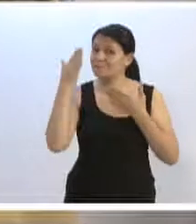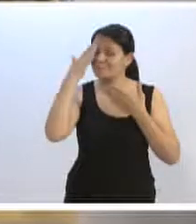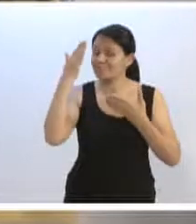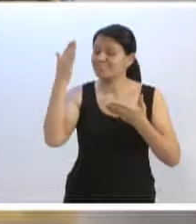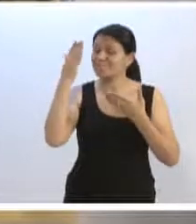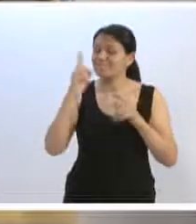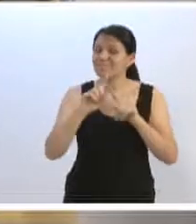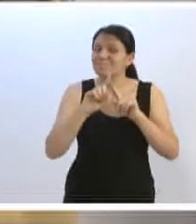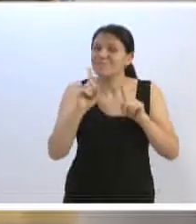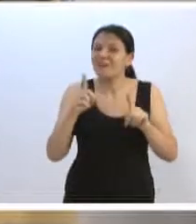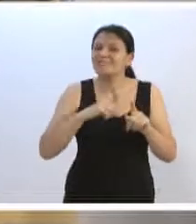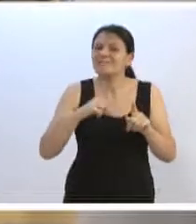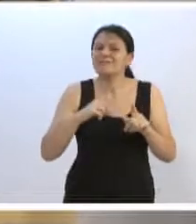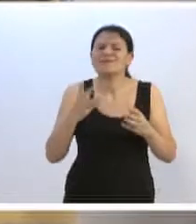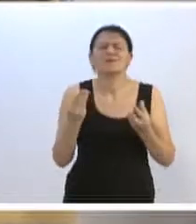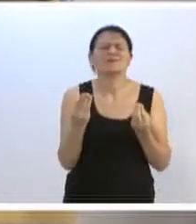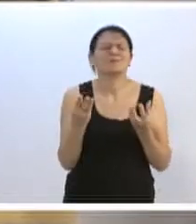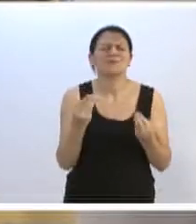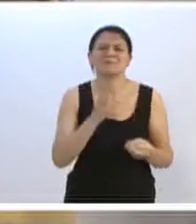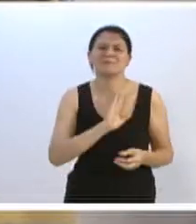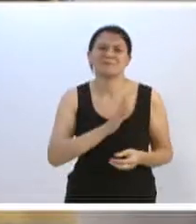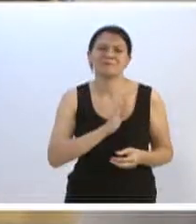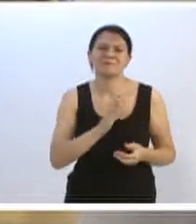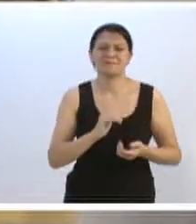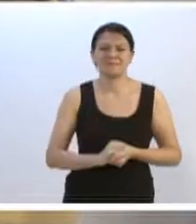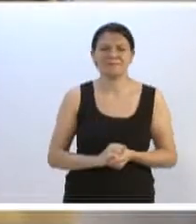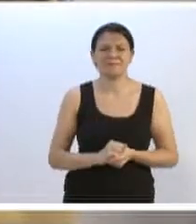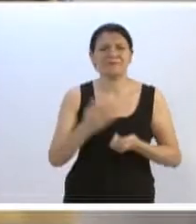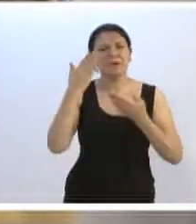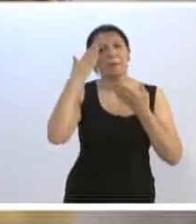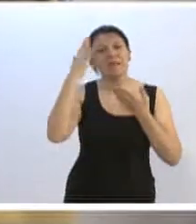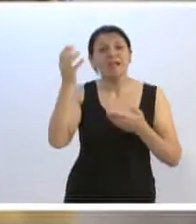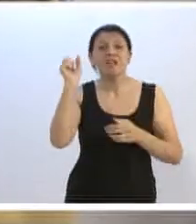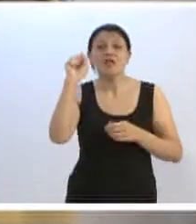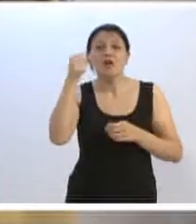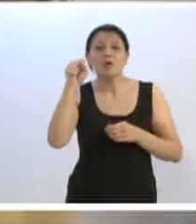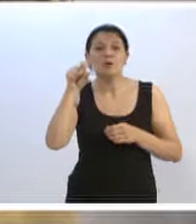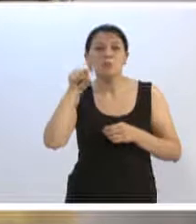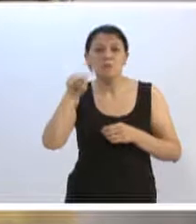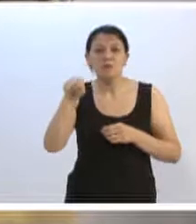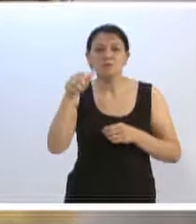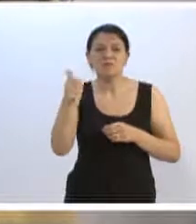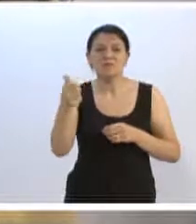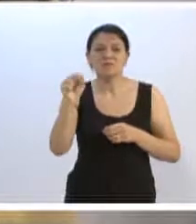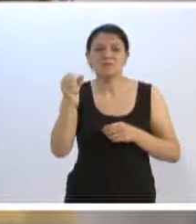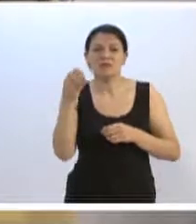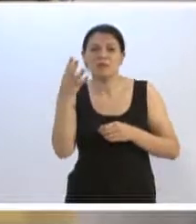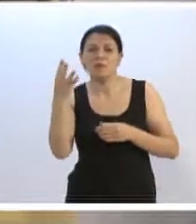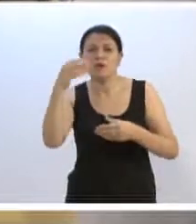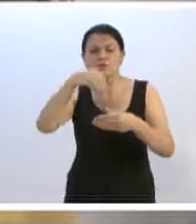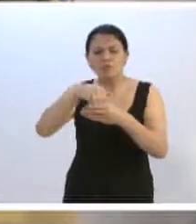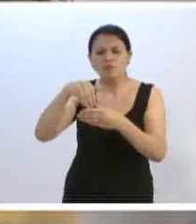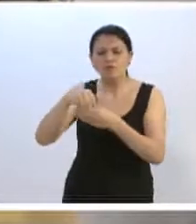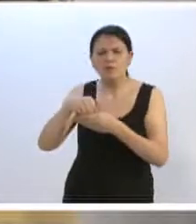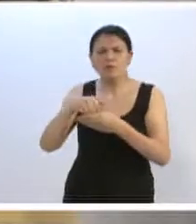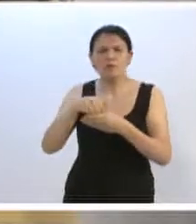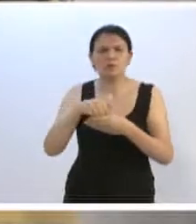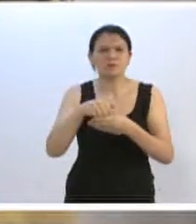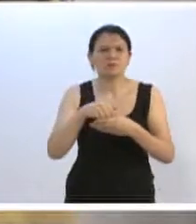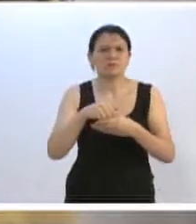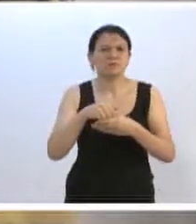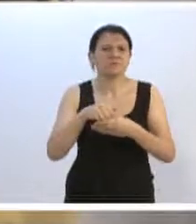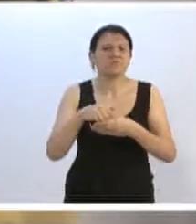mas que tenho de sobra em meu coração. Obrigado aos 8.184 votos que recebemos em uma campanha humilde, sem